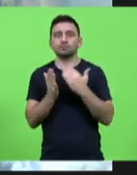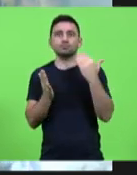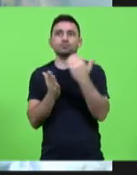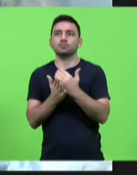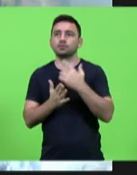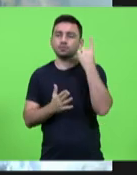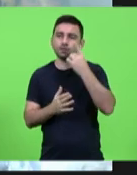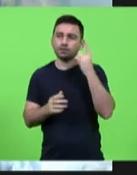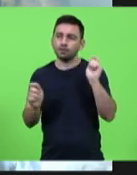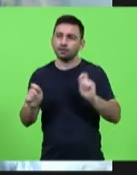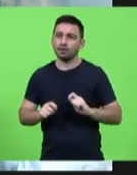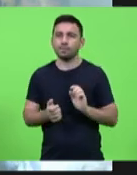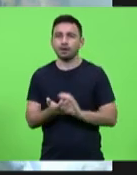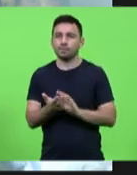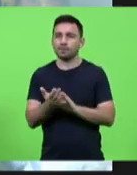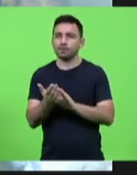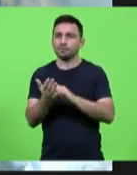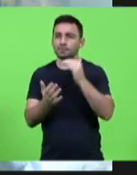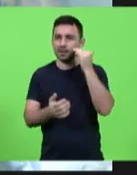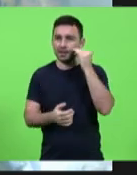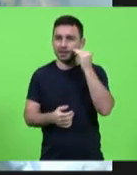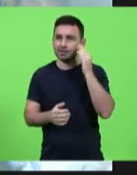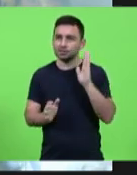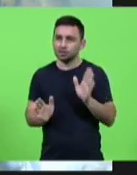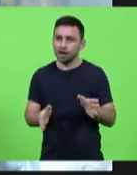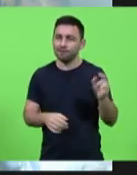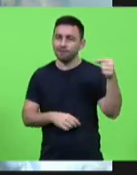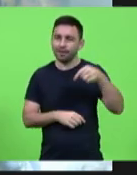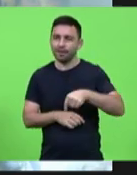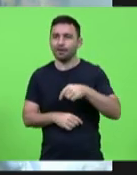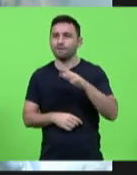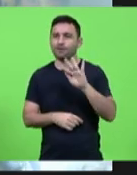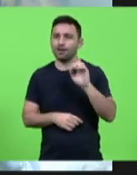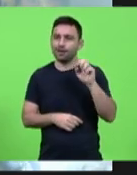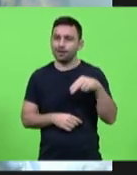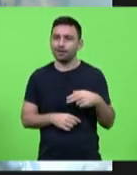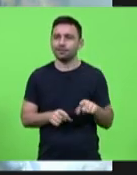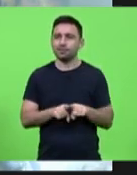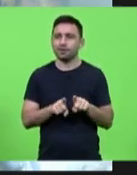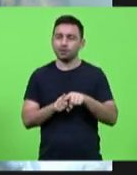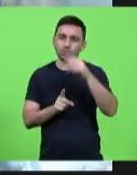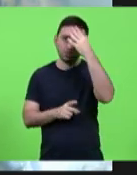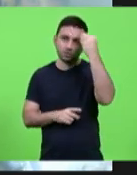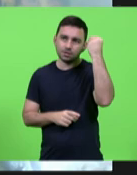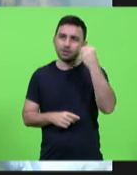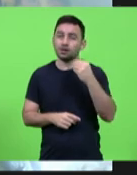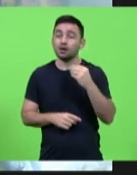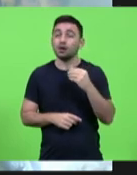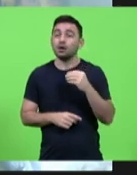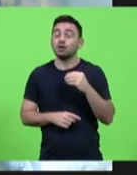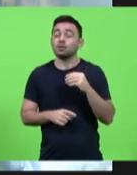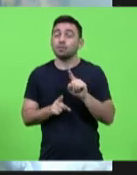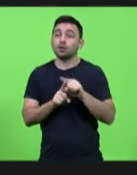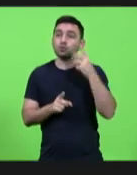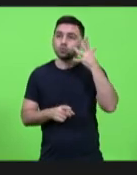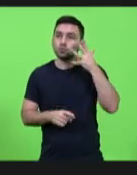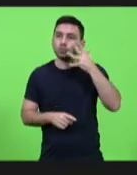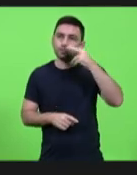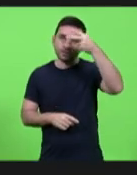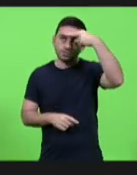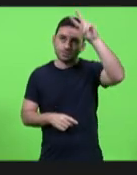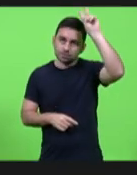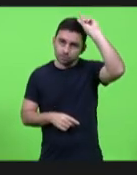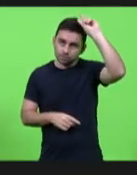parabéns a deputada Marlene que já esteve aqui na fecã também a Luciane quero parabenizar as palavras do deputado Vicente